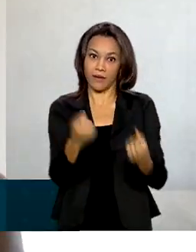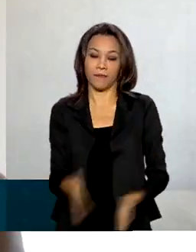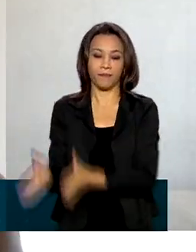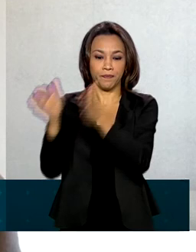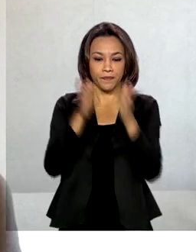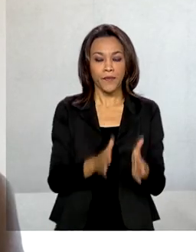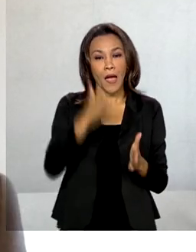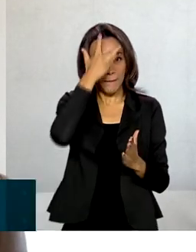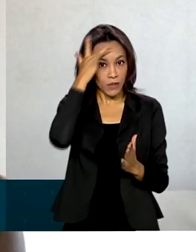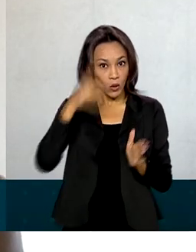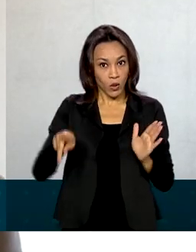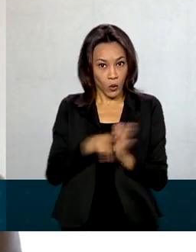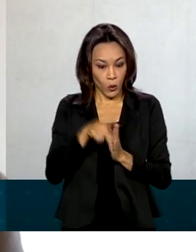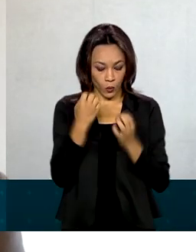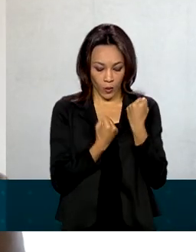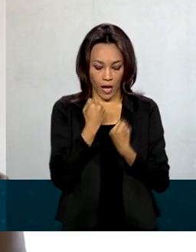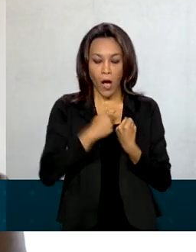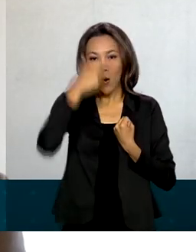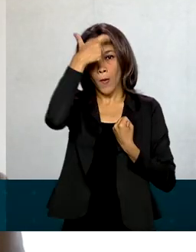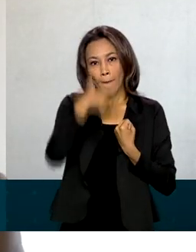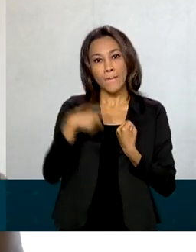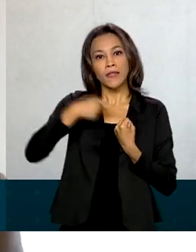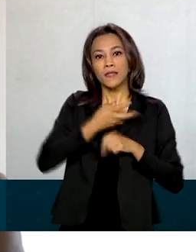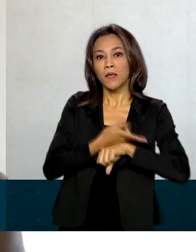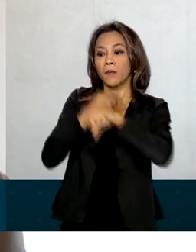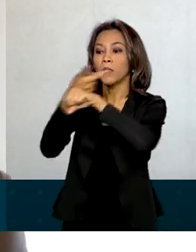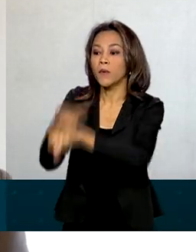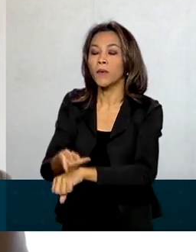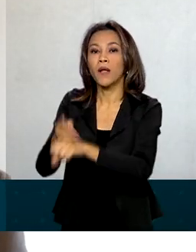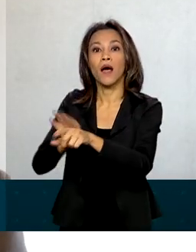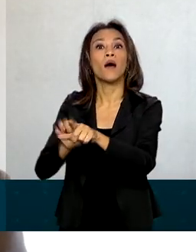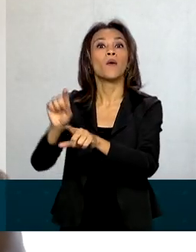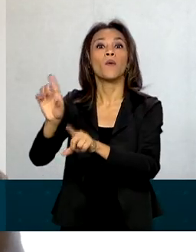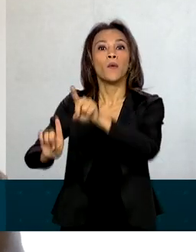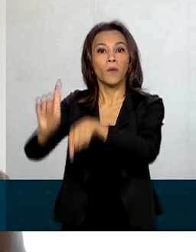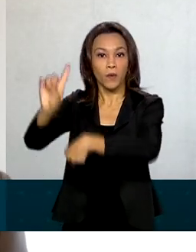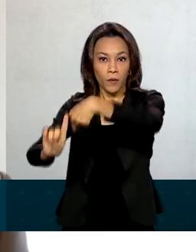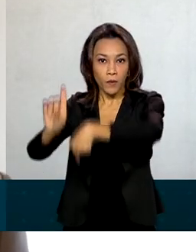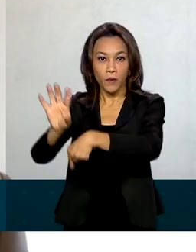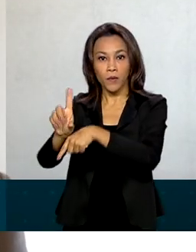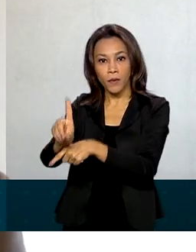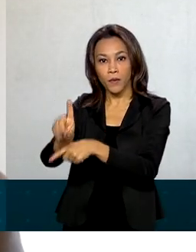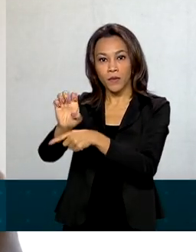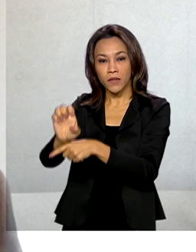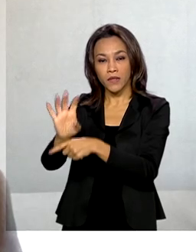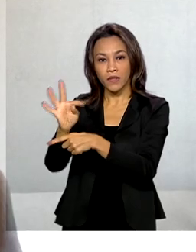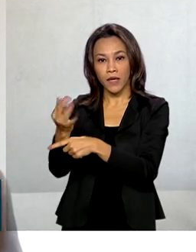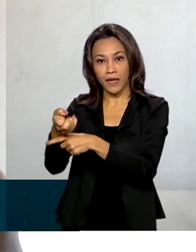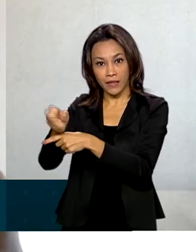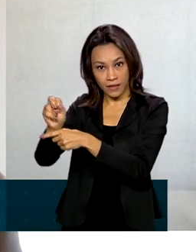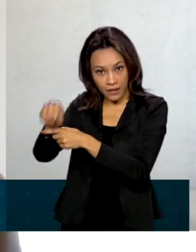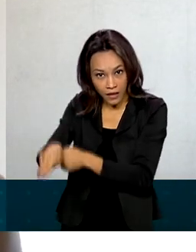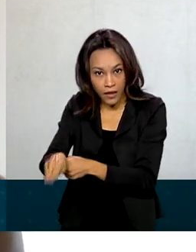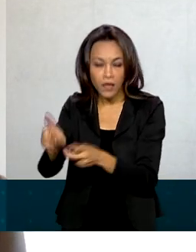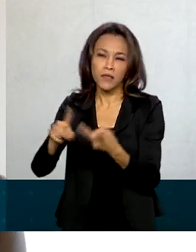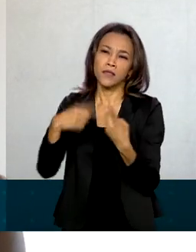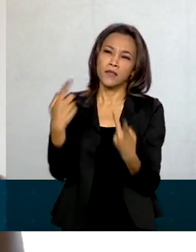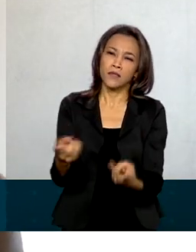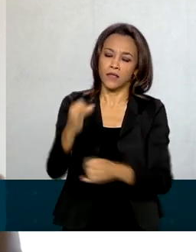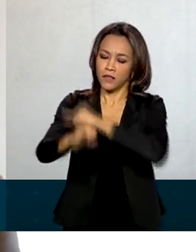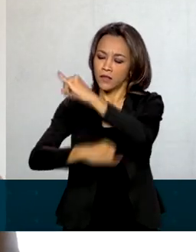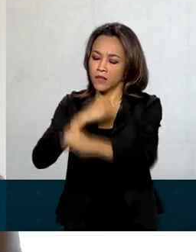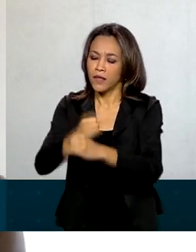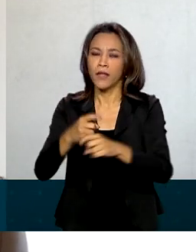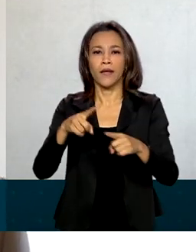proprietário tem que procurar o DETRAN por algum canal de atendimento, seja ele no portal da internet, ou um aplicativo de